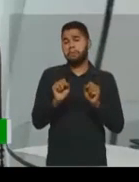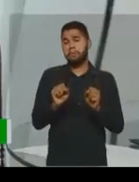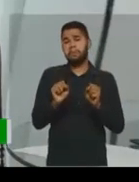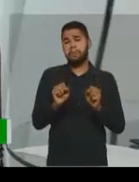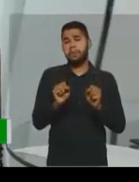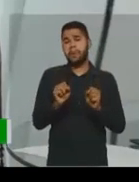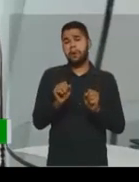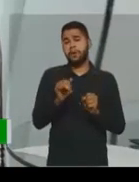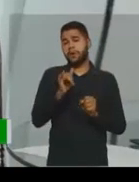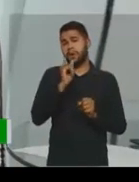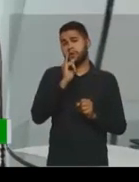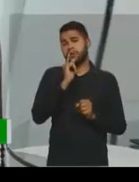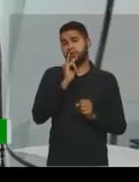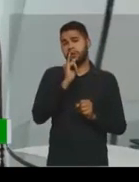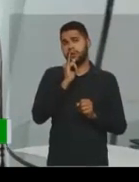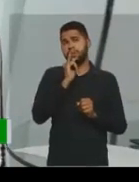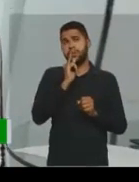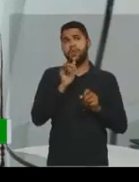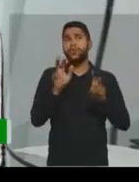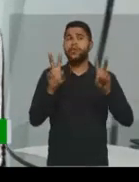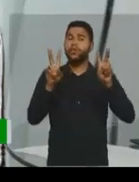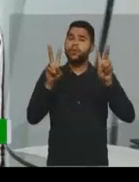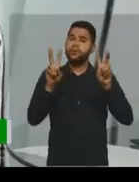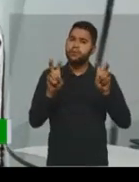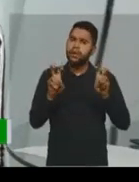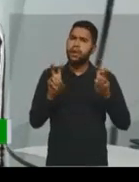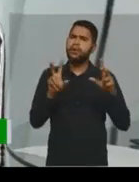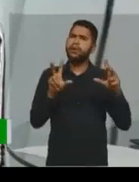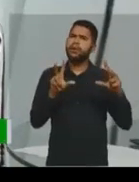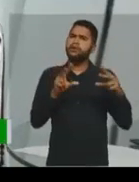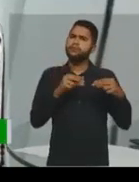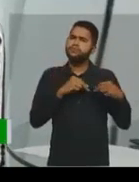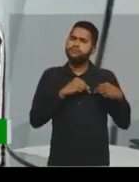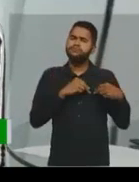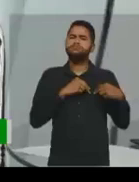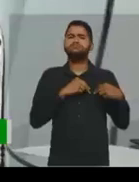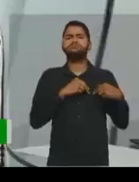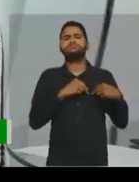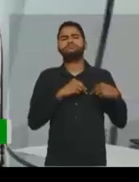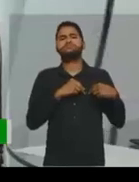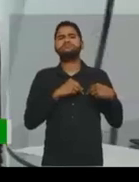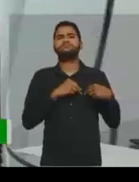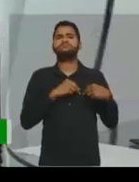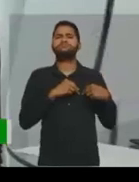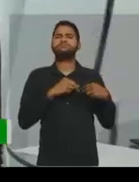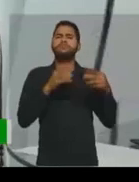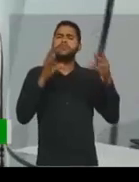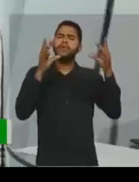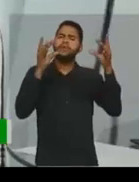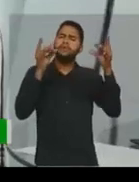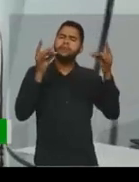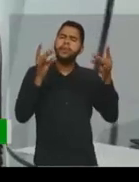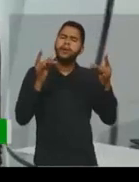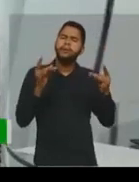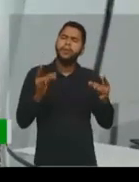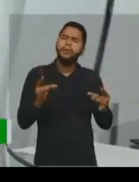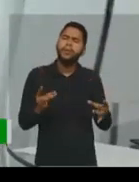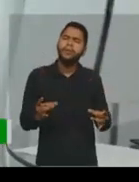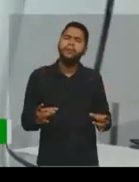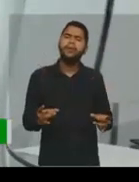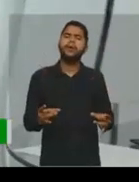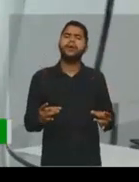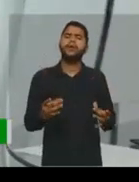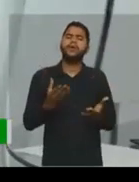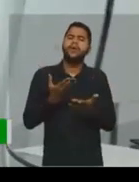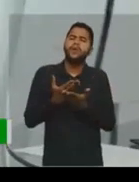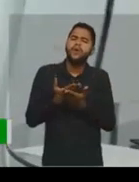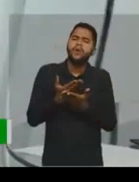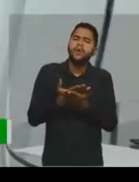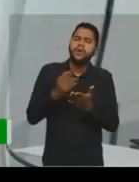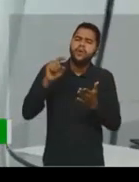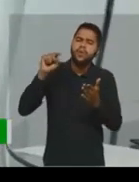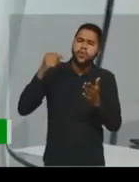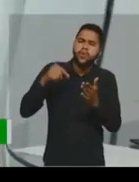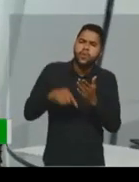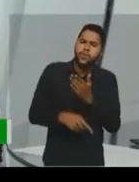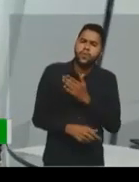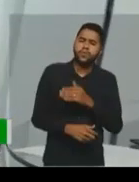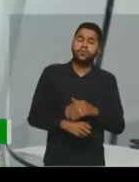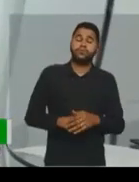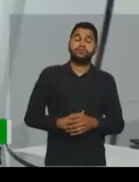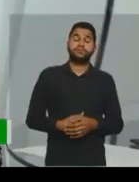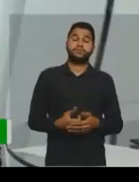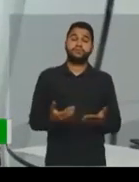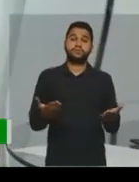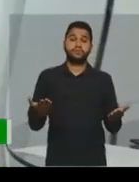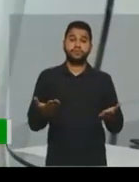um tema que merece um detalhamento, um estudo mais aprofundado, né.